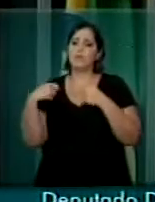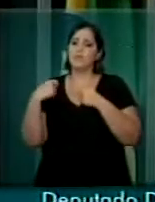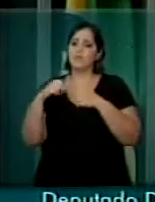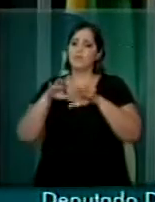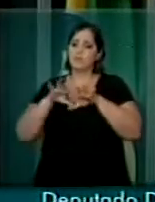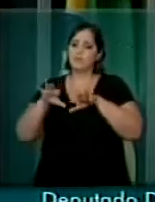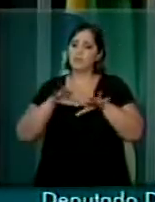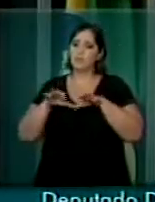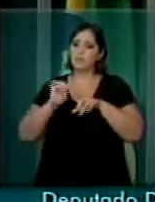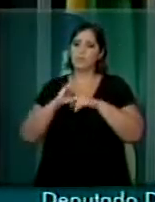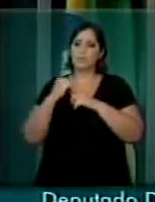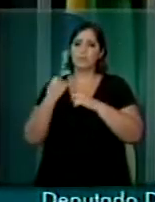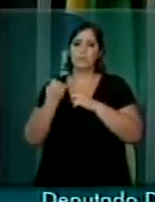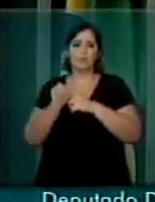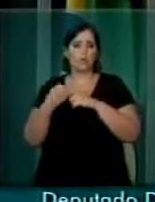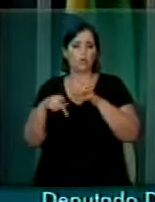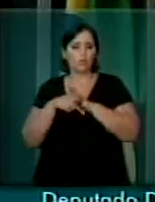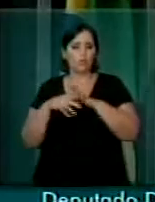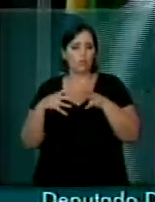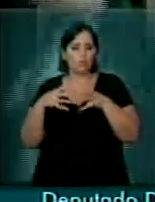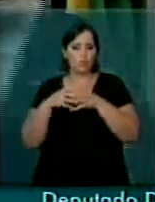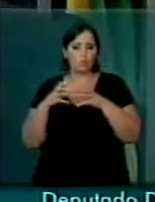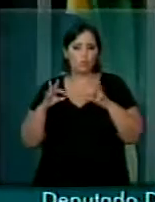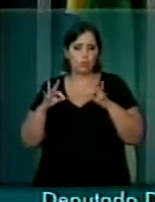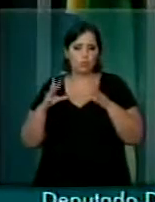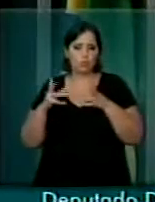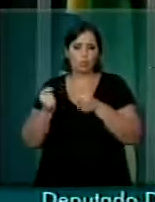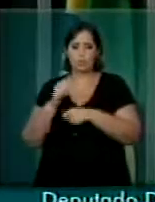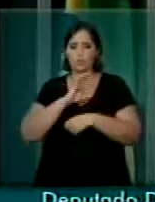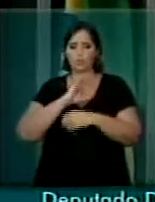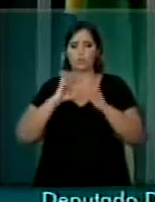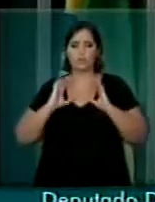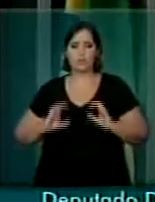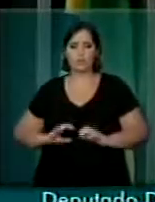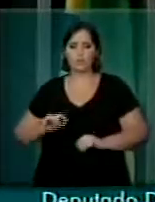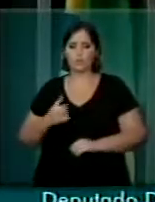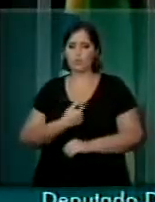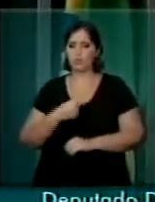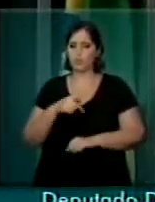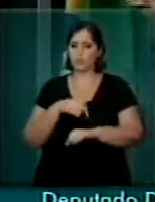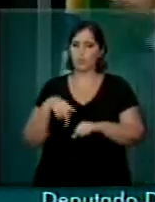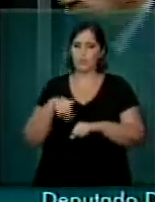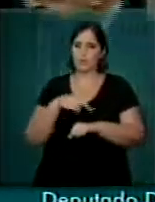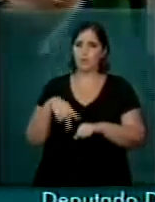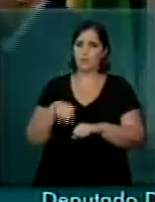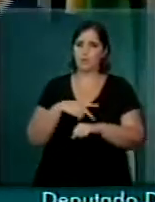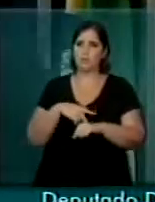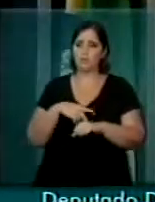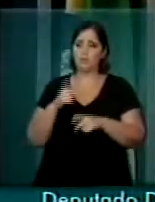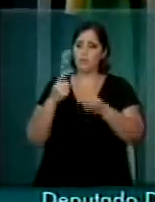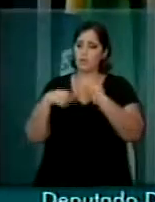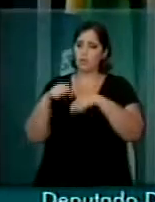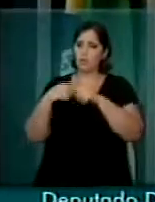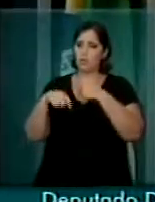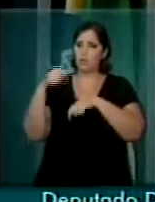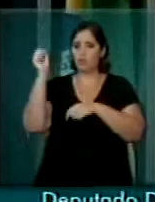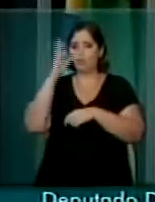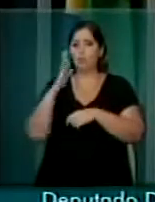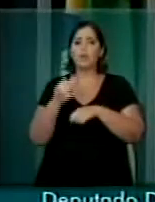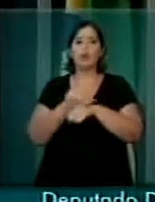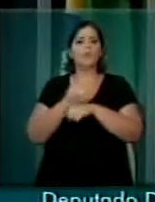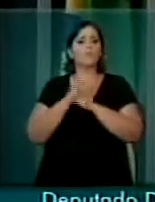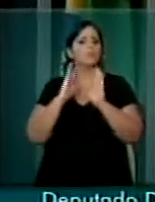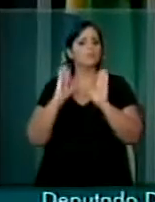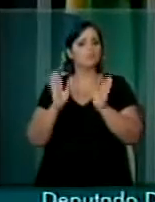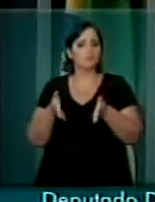socialmente pelo conjunto dos cidadãos do nosso país. Mas a economia brasileira suporta,